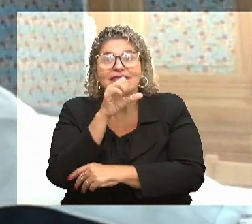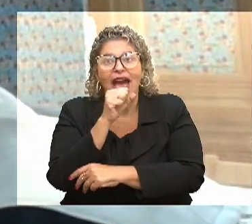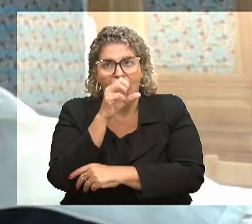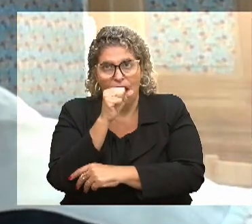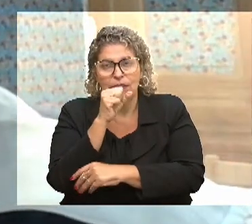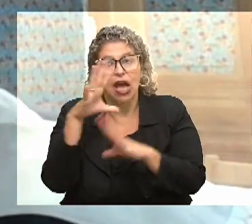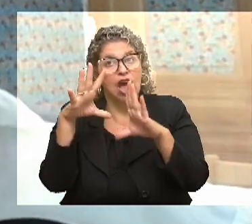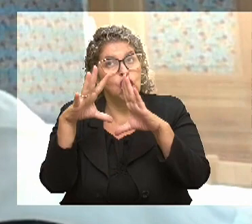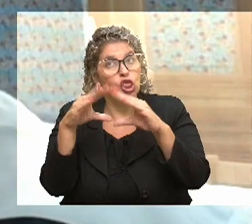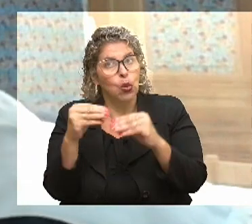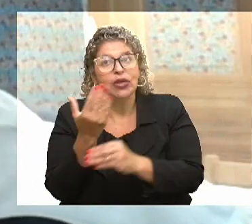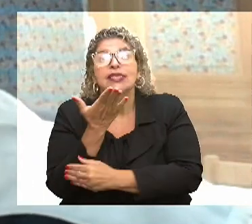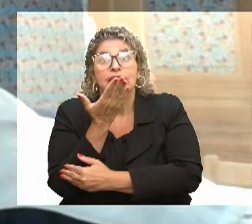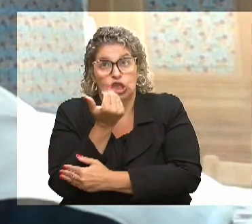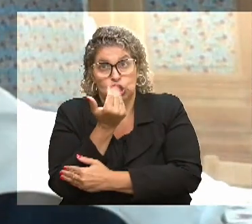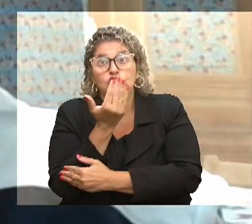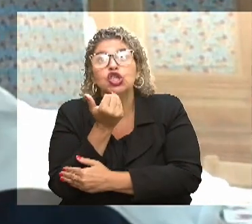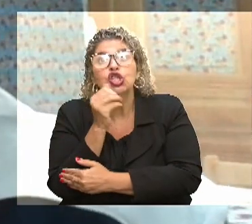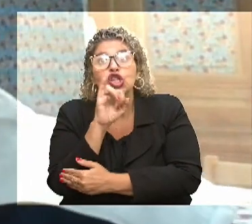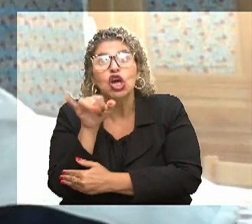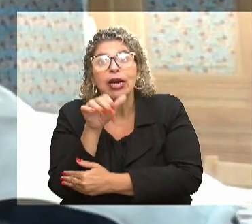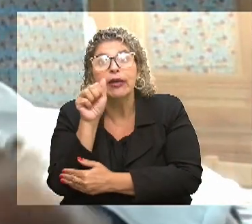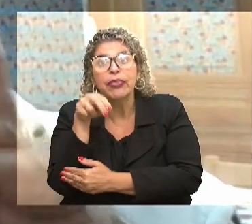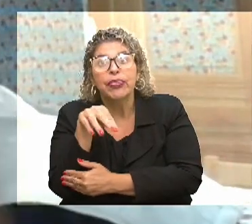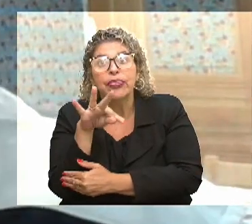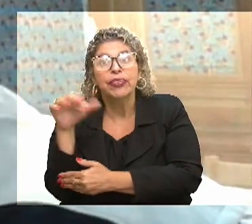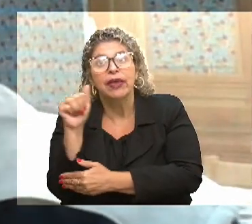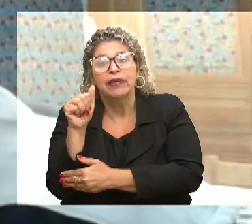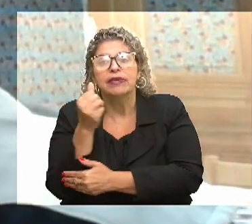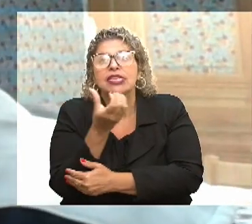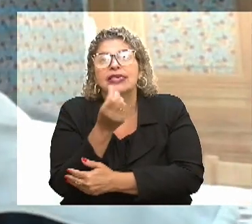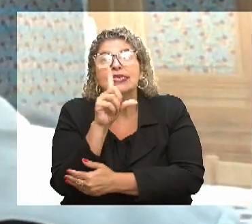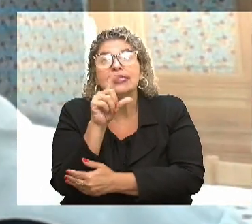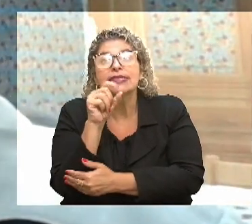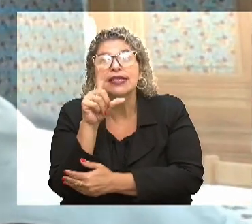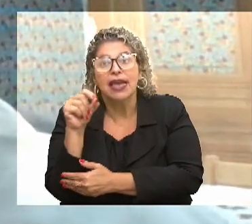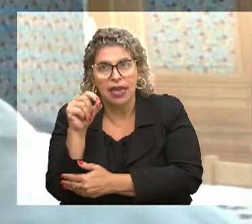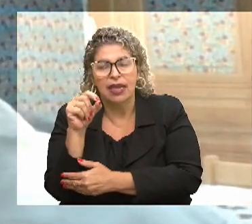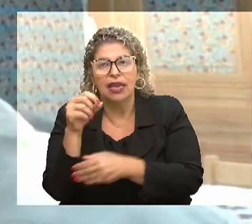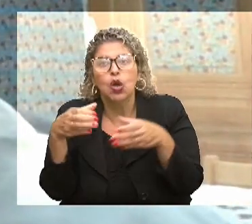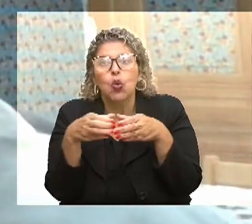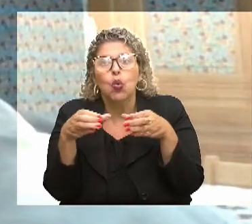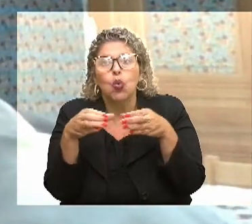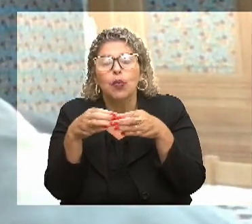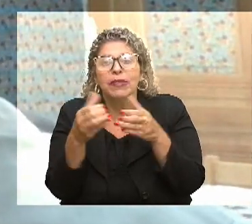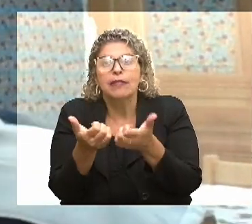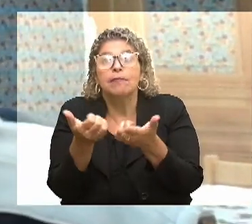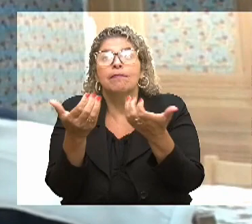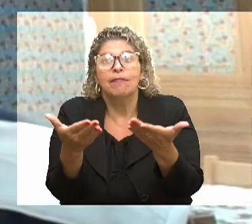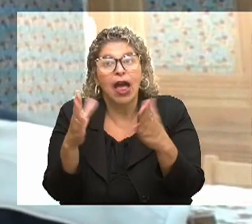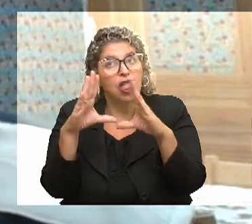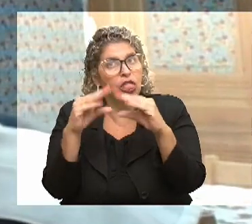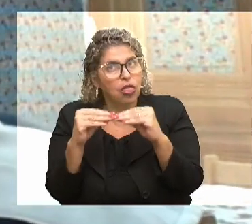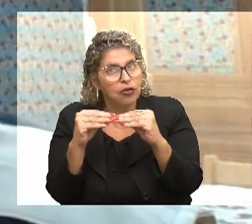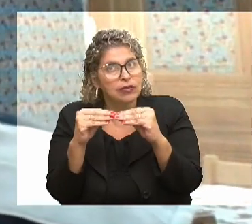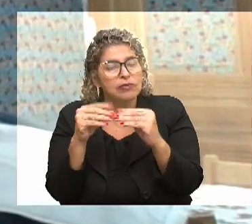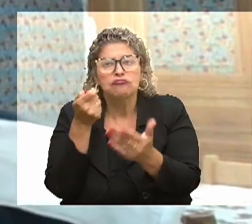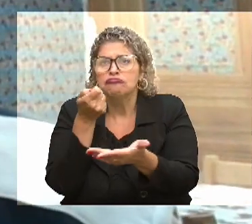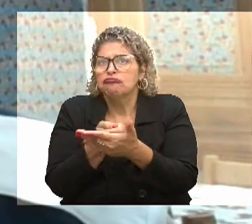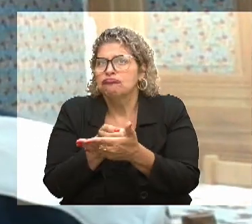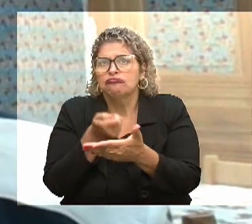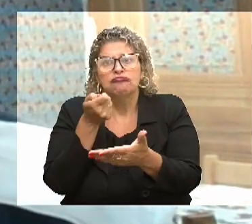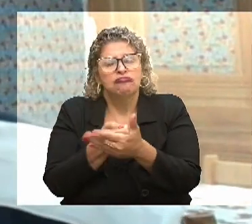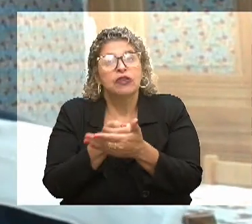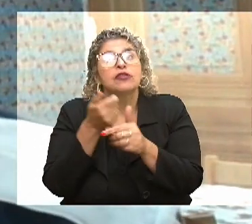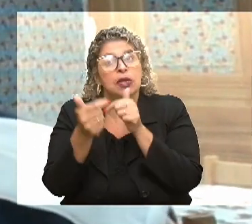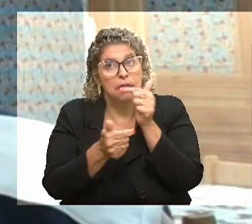À noite, a gente entrega janta também, que por dia são 100 marmitex por dia à noite. Então, gente vai continuar fazendo